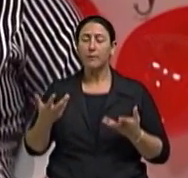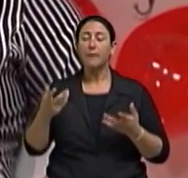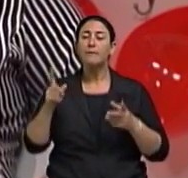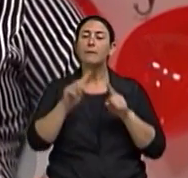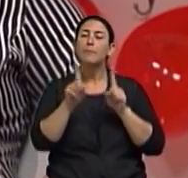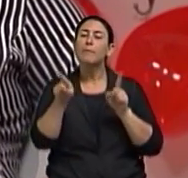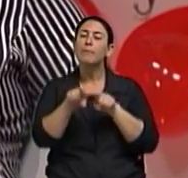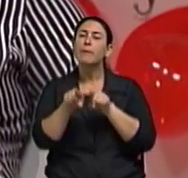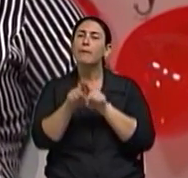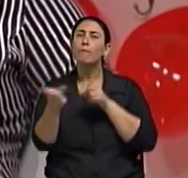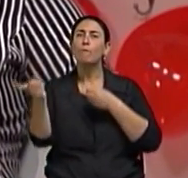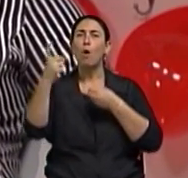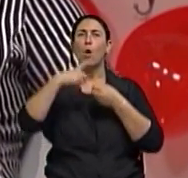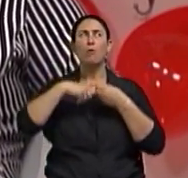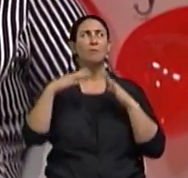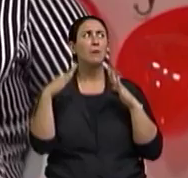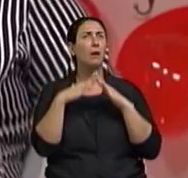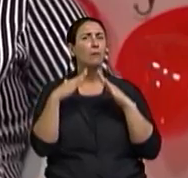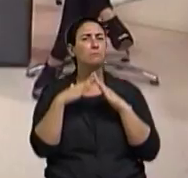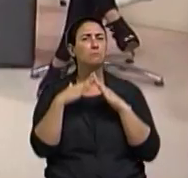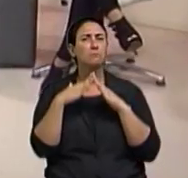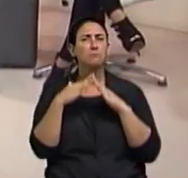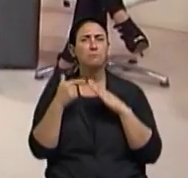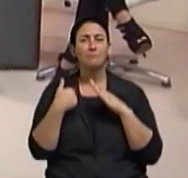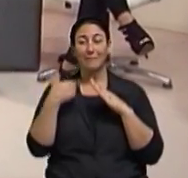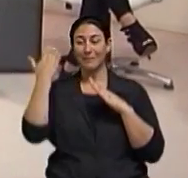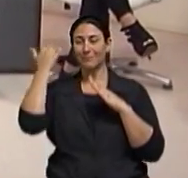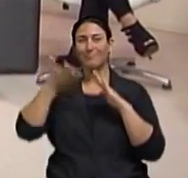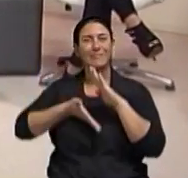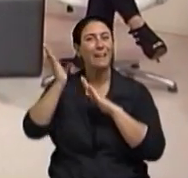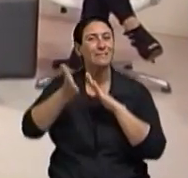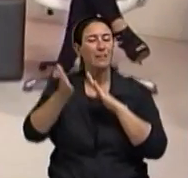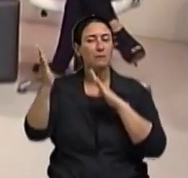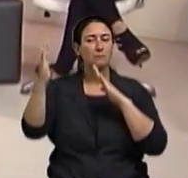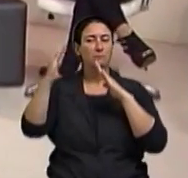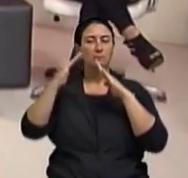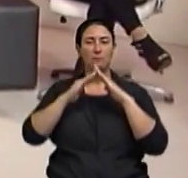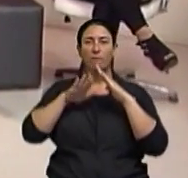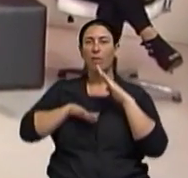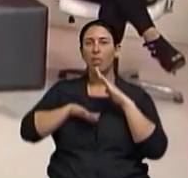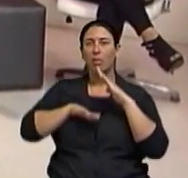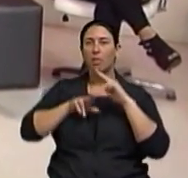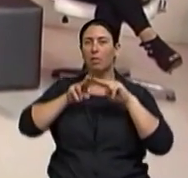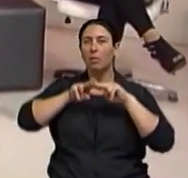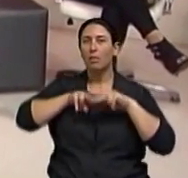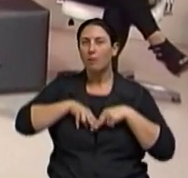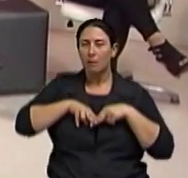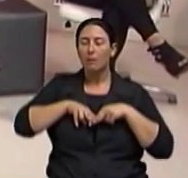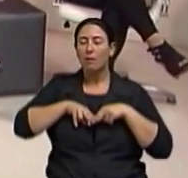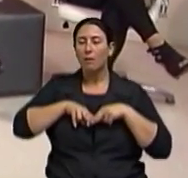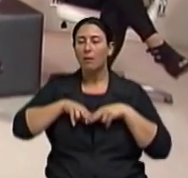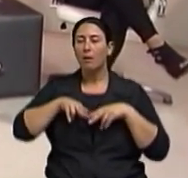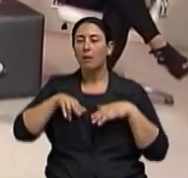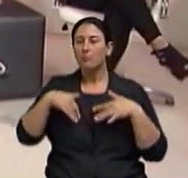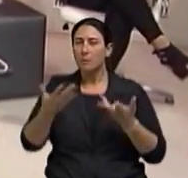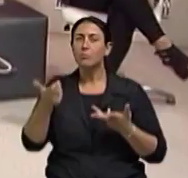E aí temos aquela questão assim, para a mulher é mais fácil, porque as mulheres, característicamente, sempre tiveram a dupla jornada, e